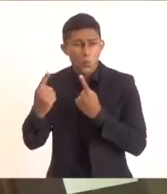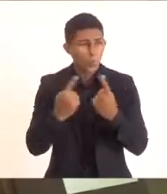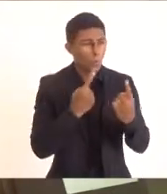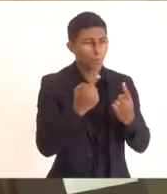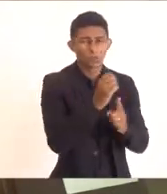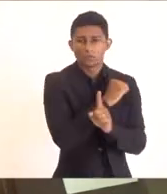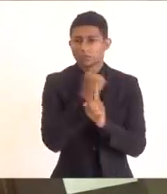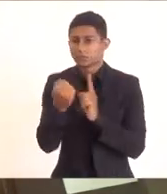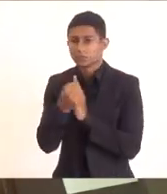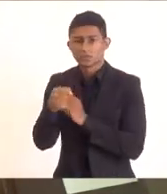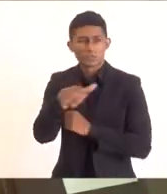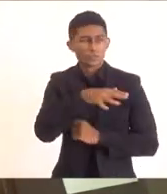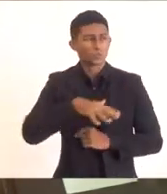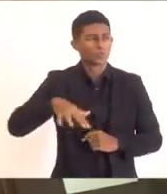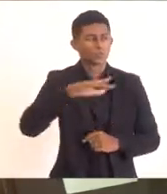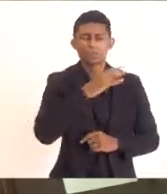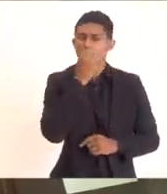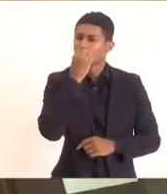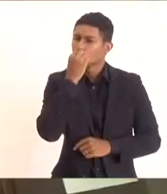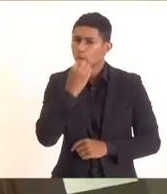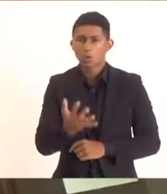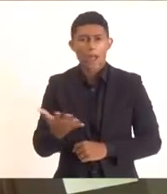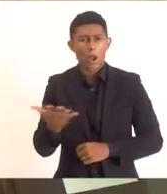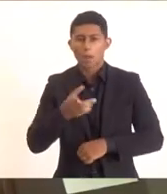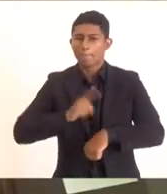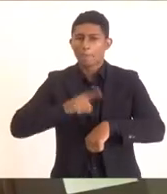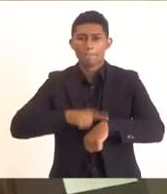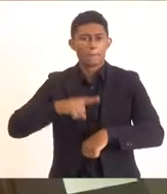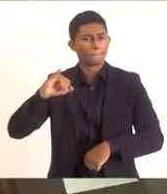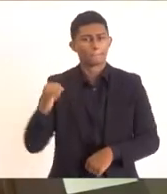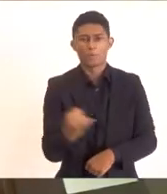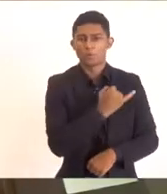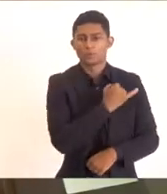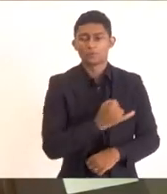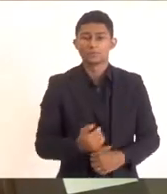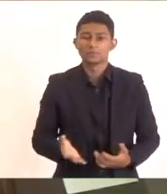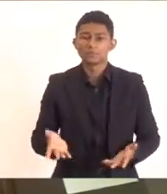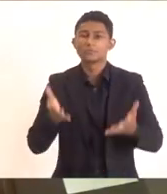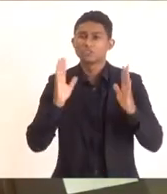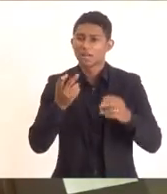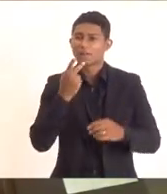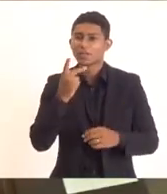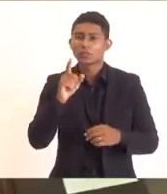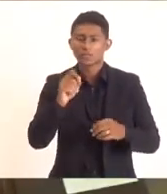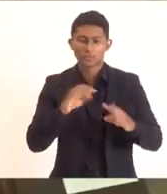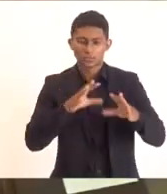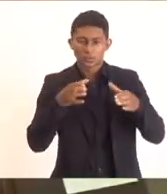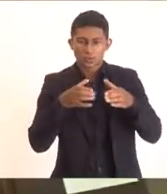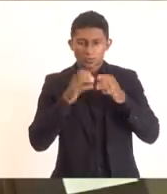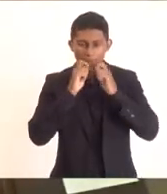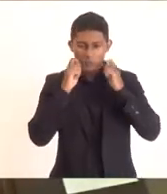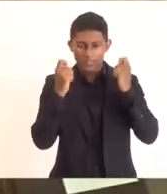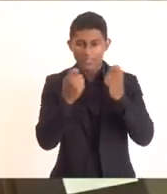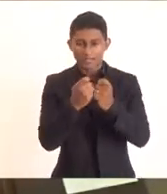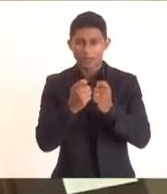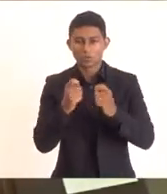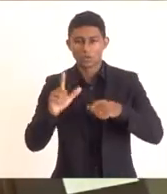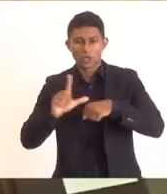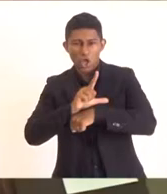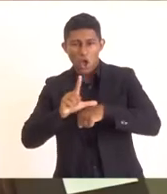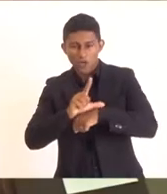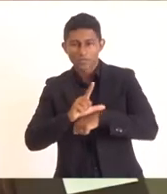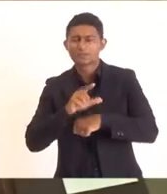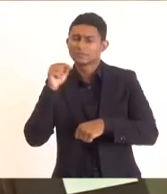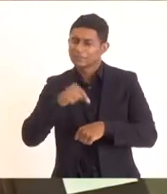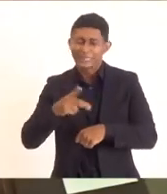sociedade essa oportunidade de nós podermos. E citei que a Associação Comercial, quem não sabe, é uma das mais